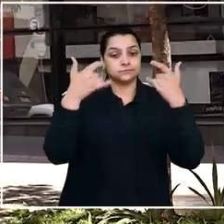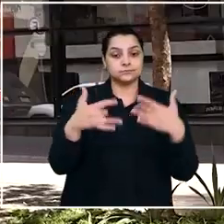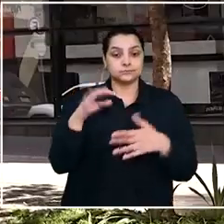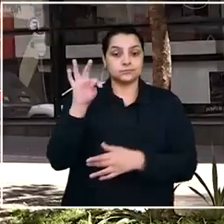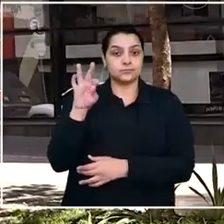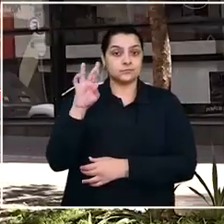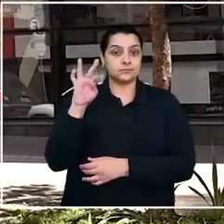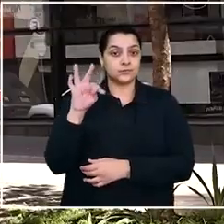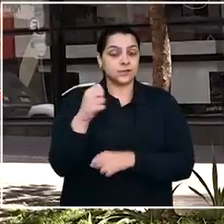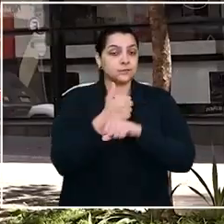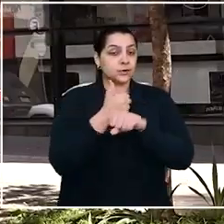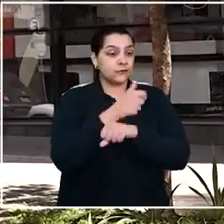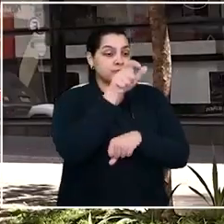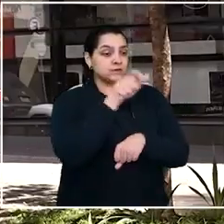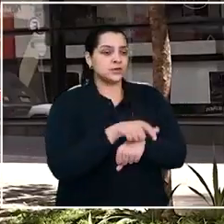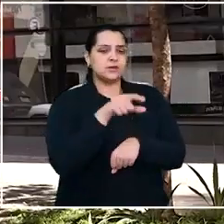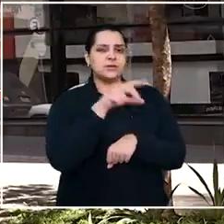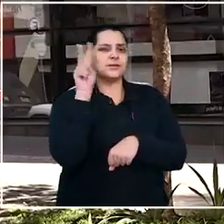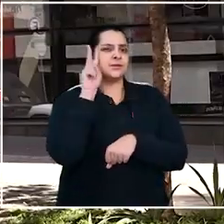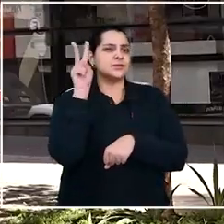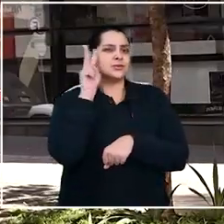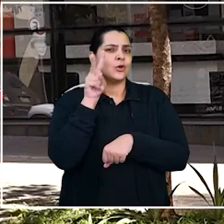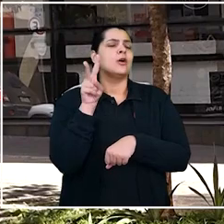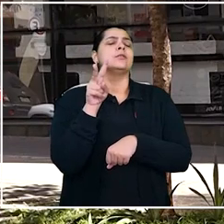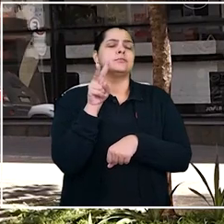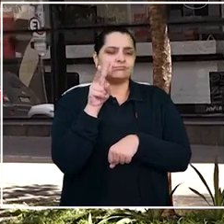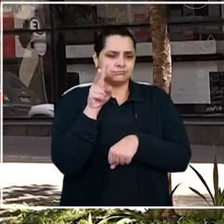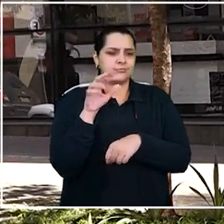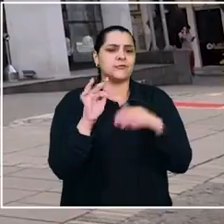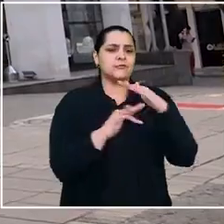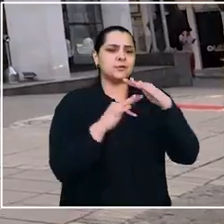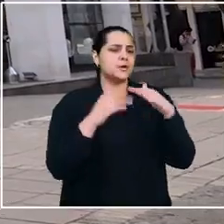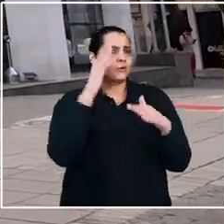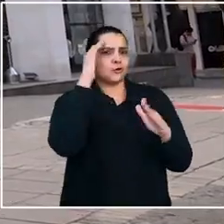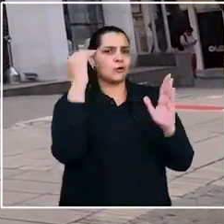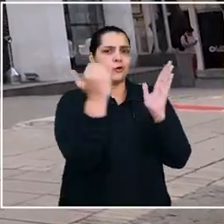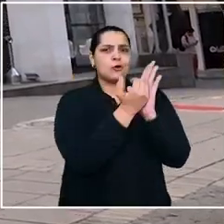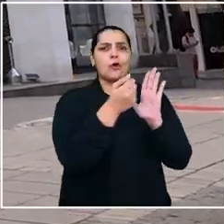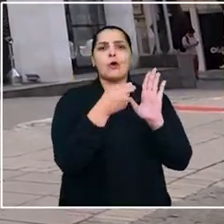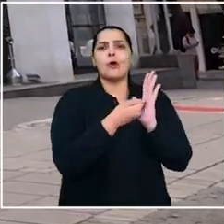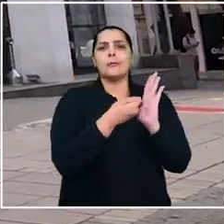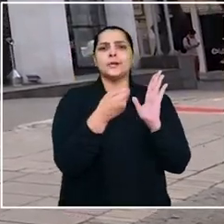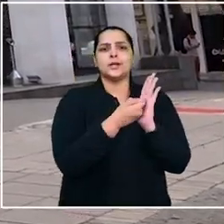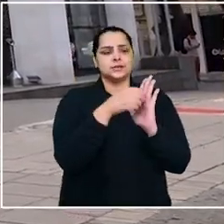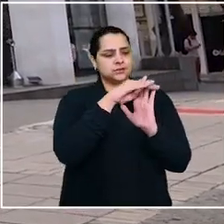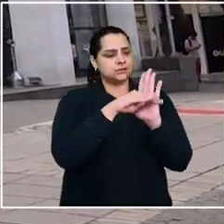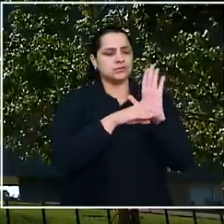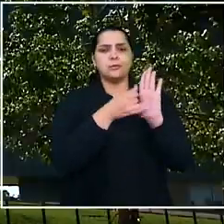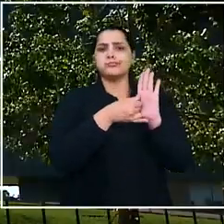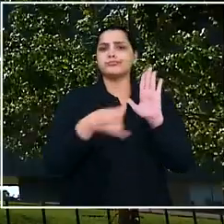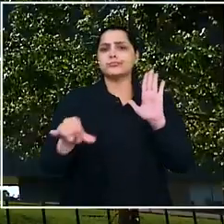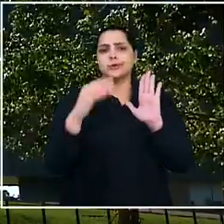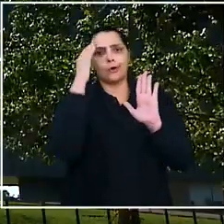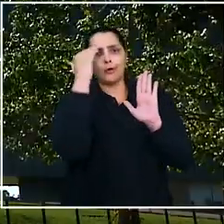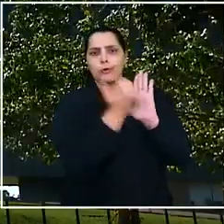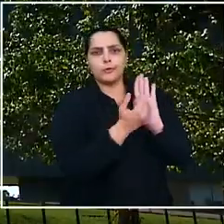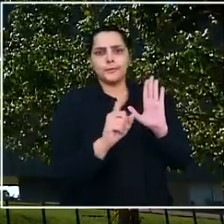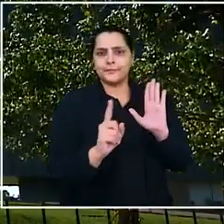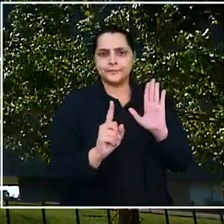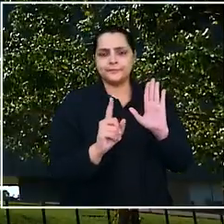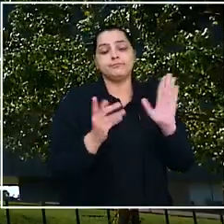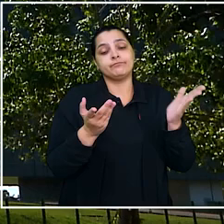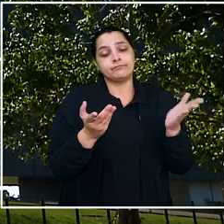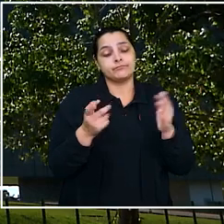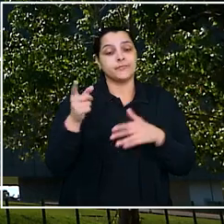UTRT destacou que o profissional tinha histórico de repreensões formais por descumprir obrigações. O trabalhador tentou